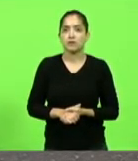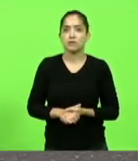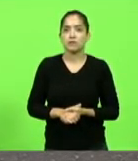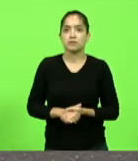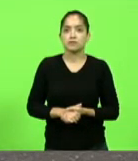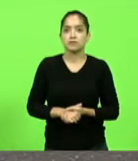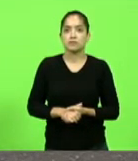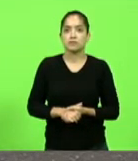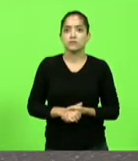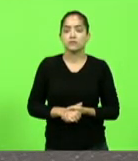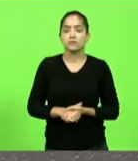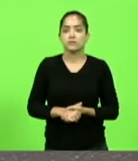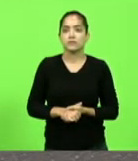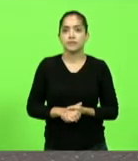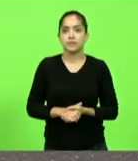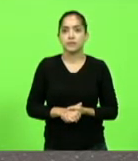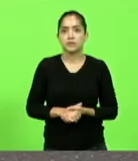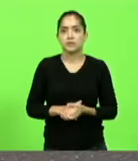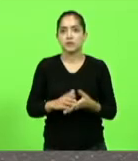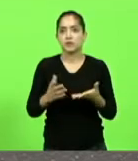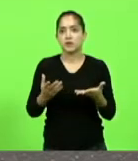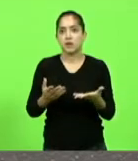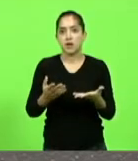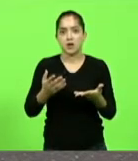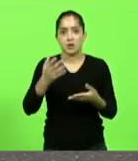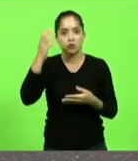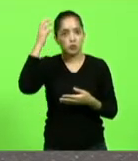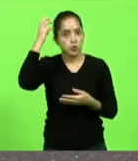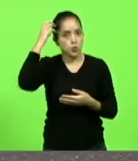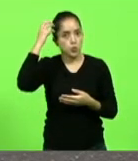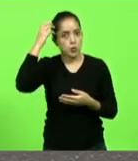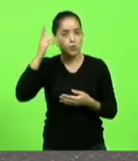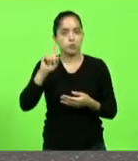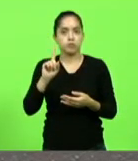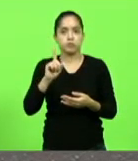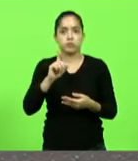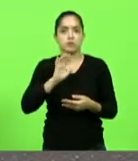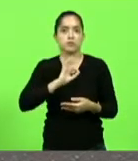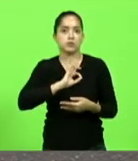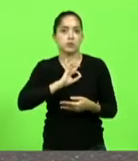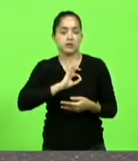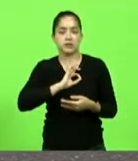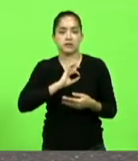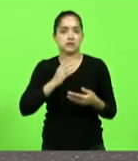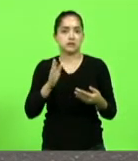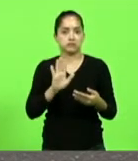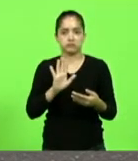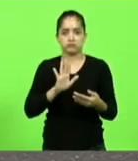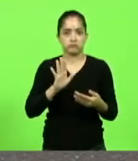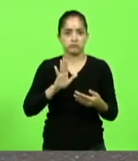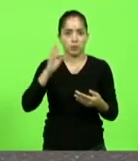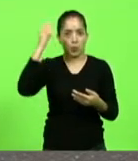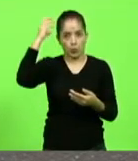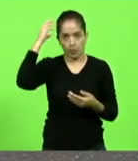eu não culpo de jeito nenhum a polícia absolutamente